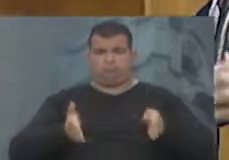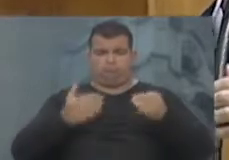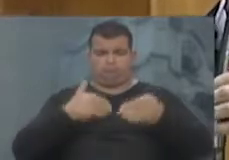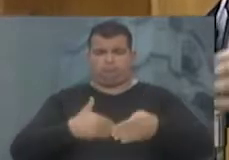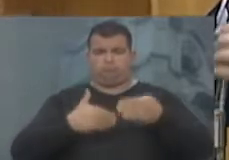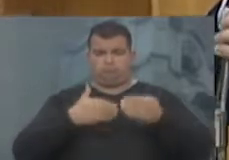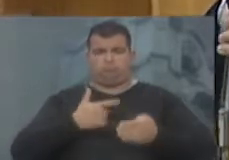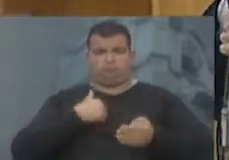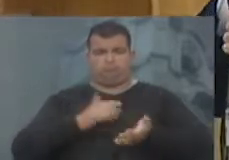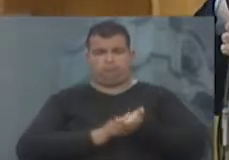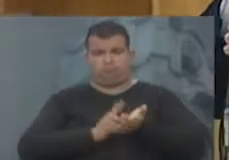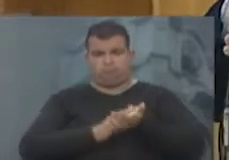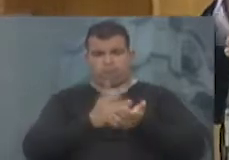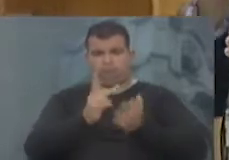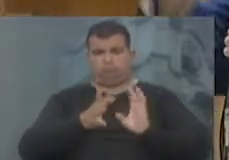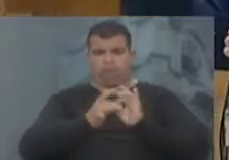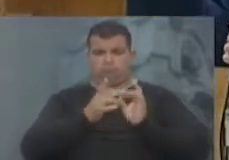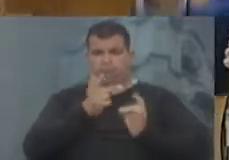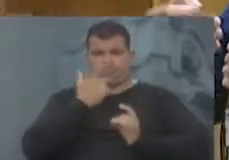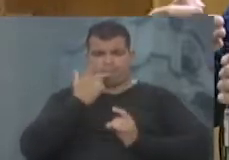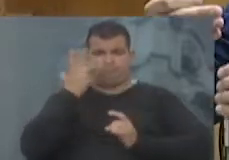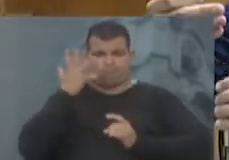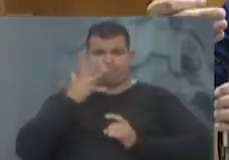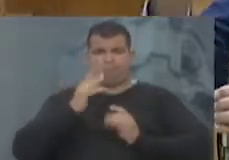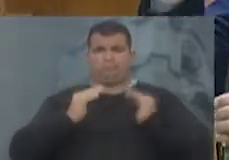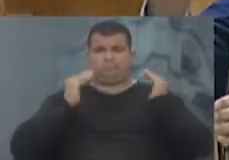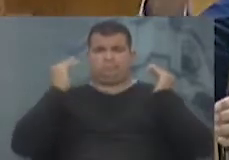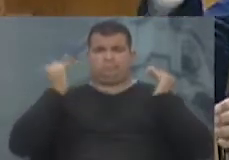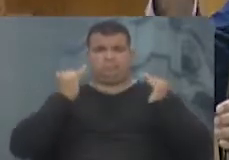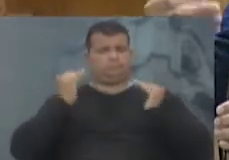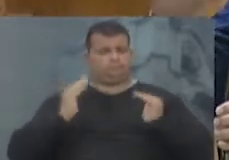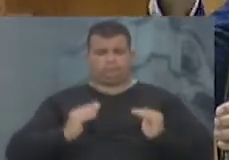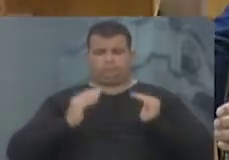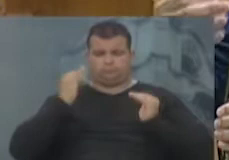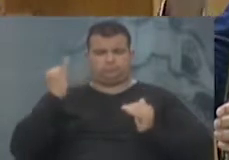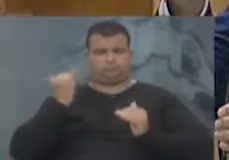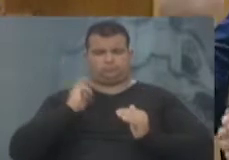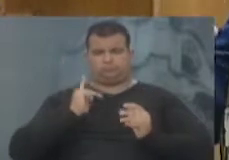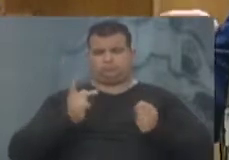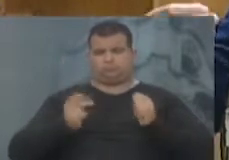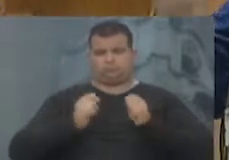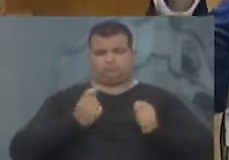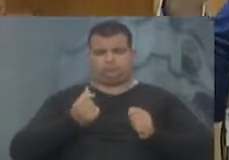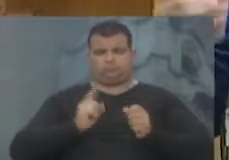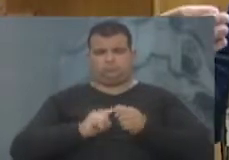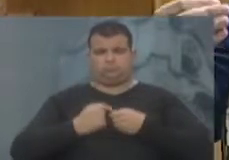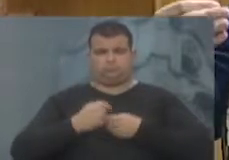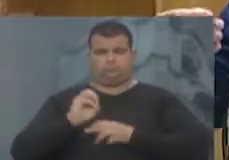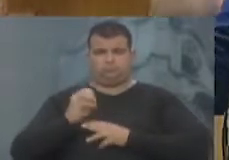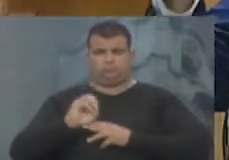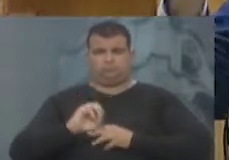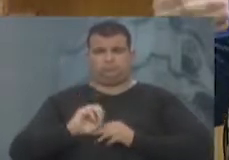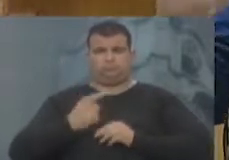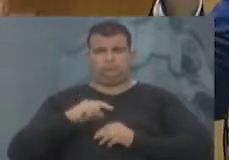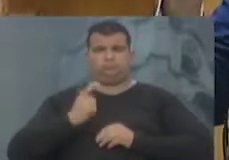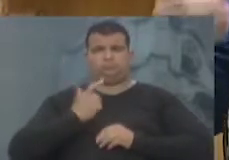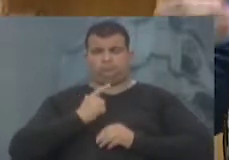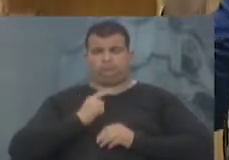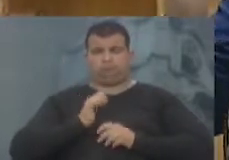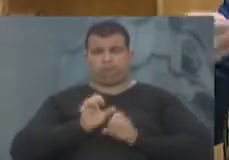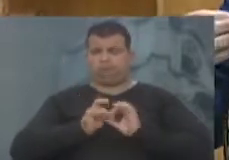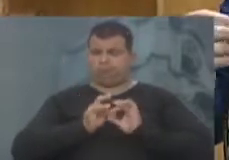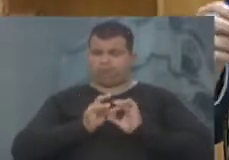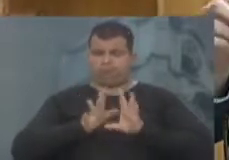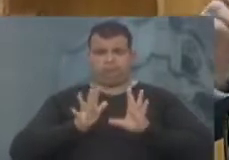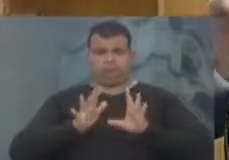associar ao que disse a Vossa Excelência, dizer que é fundamental, fundamental para a economia de Porto Alegre que nós possamos destravar